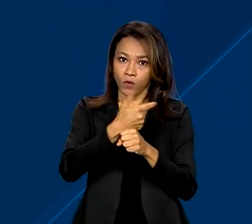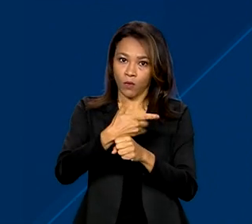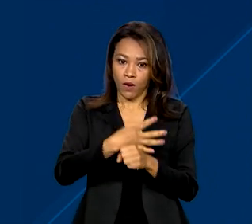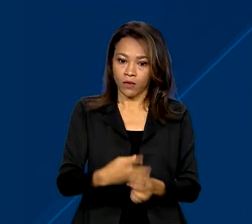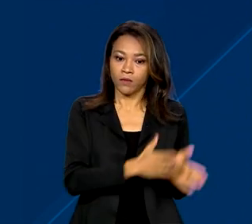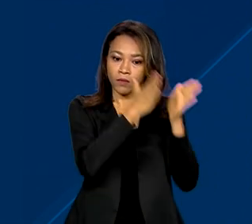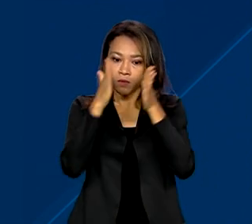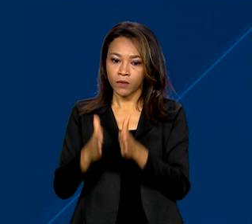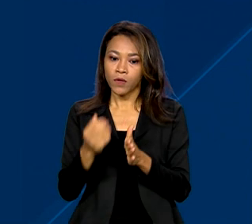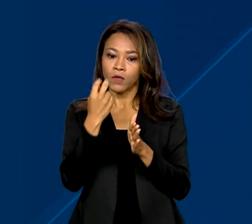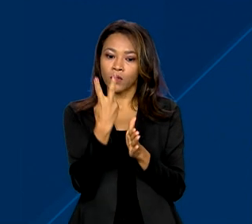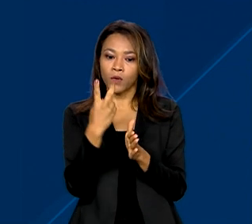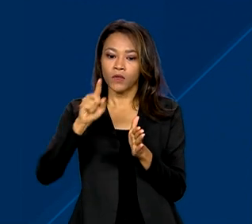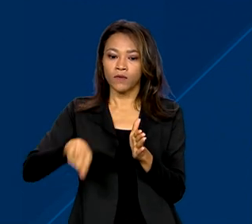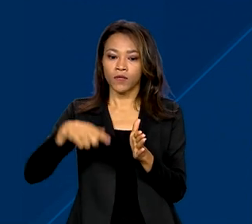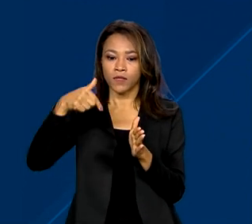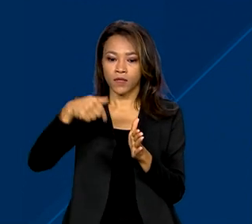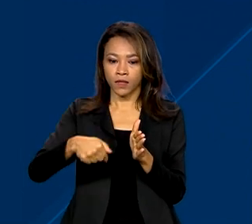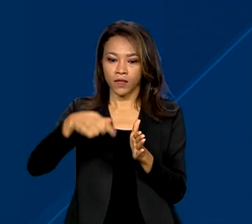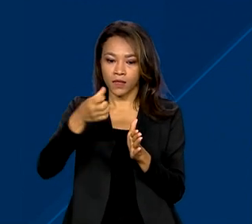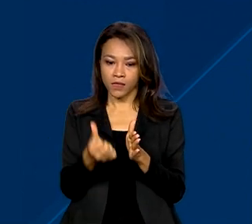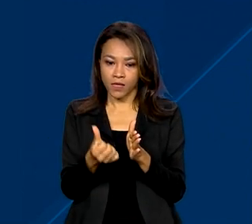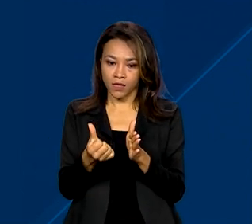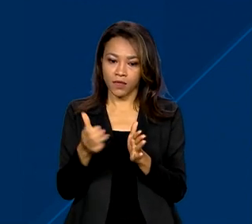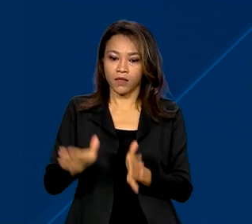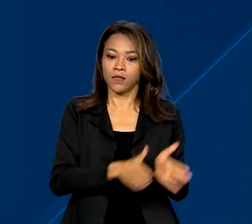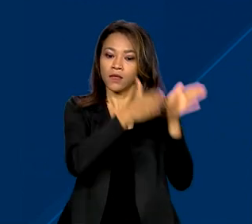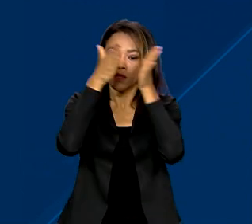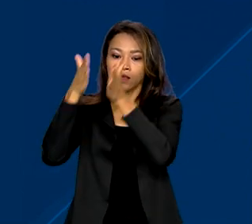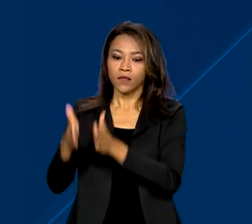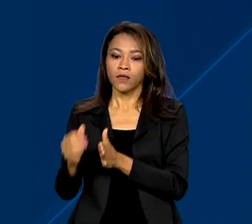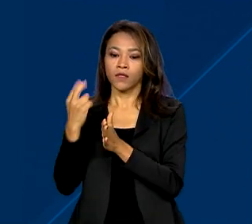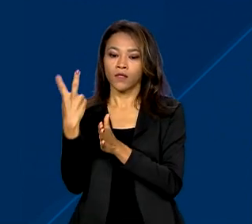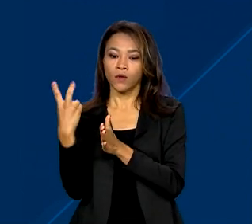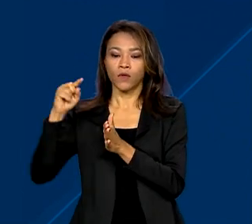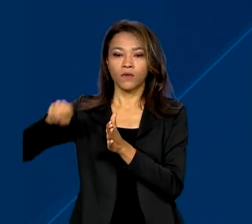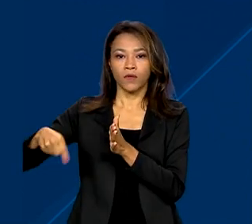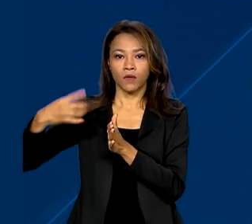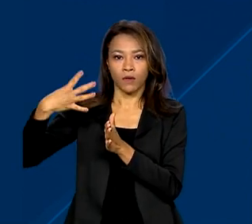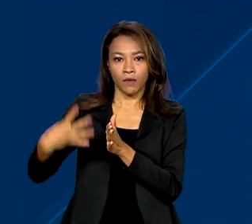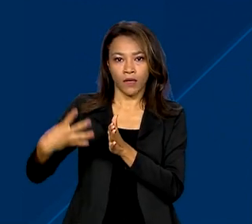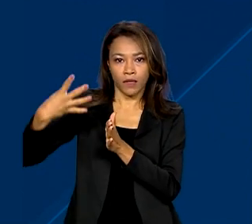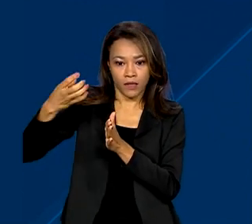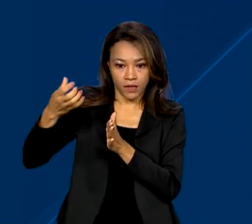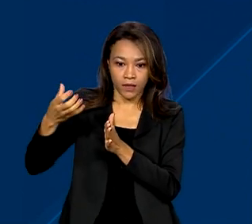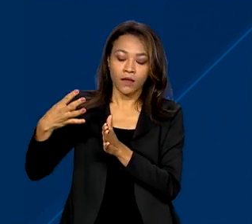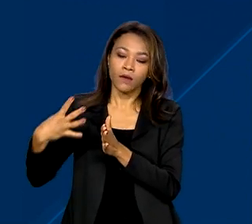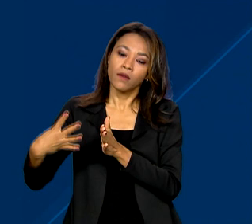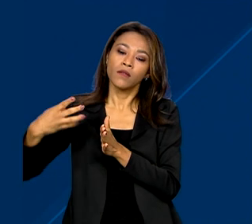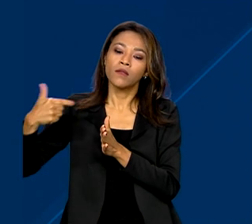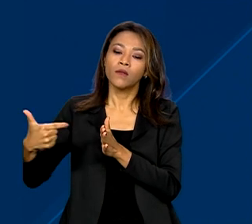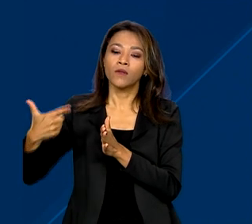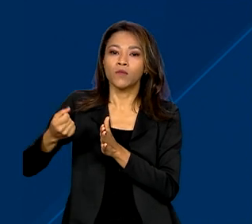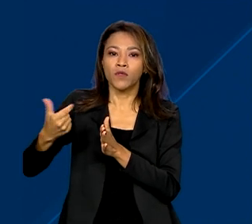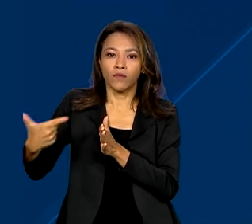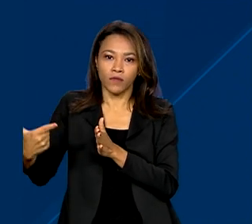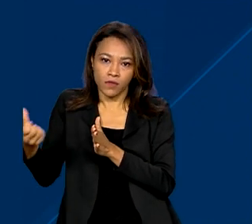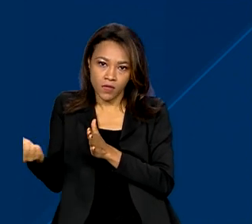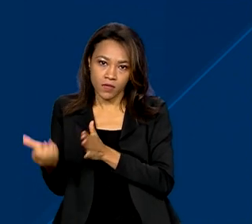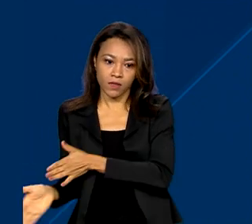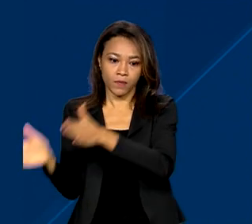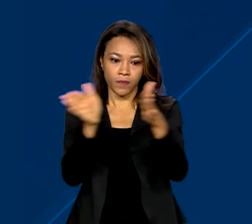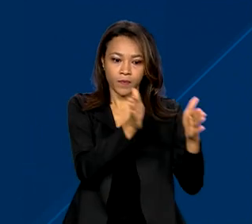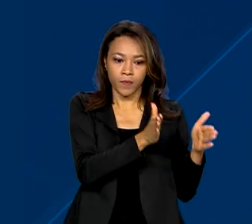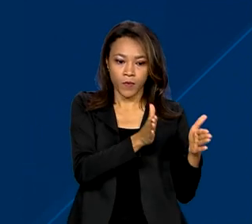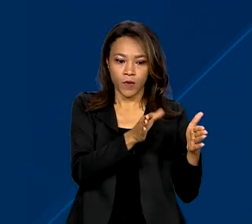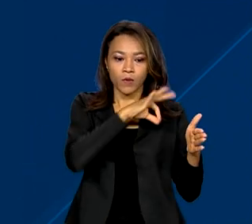,76% em 2025 e 2,42% em 2026. Para o salário